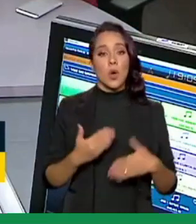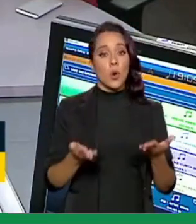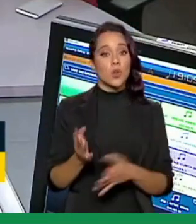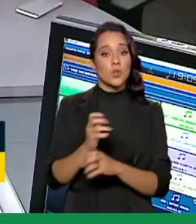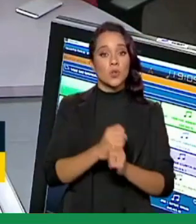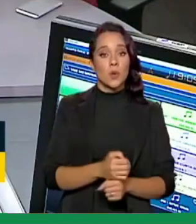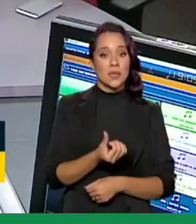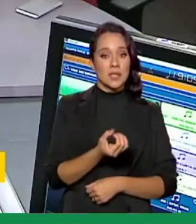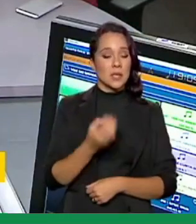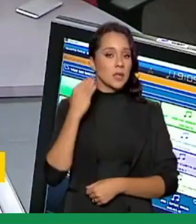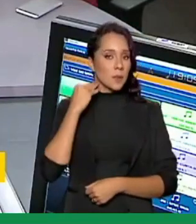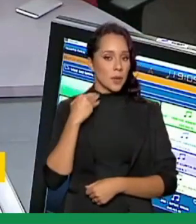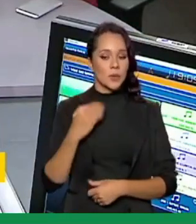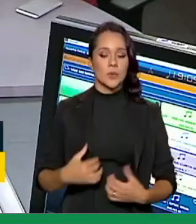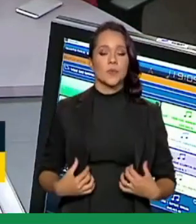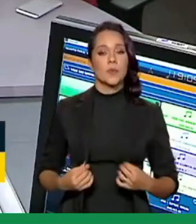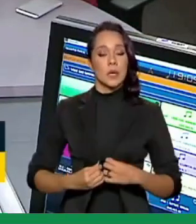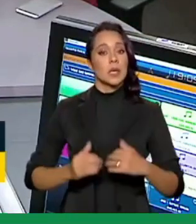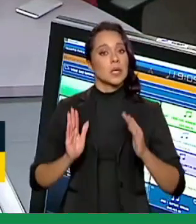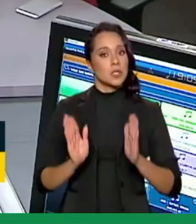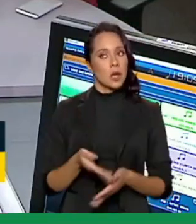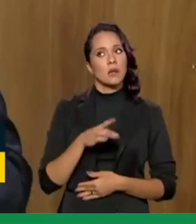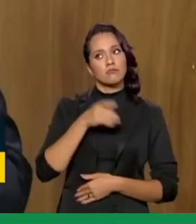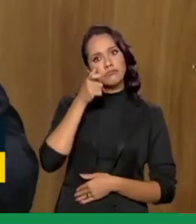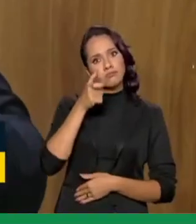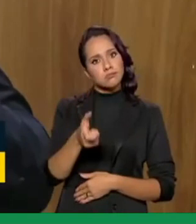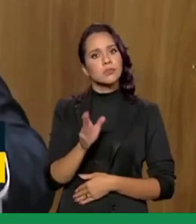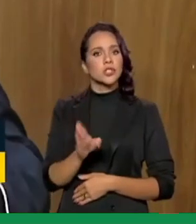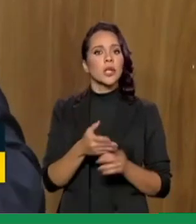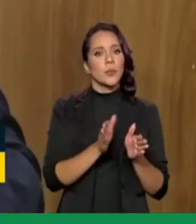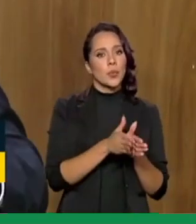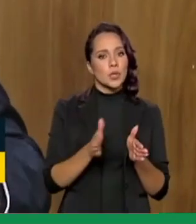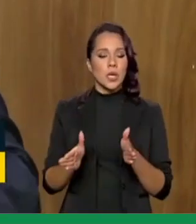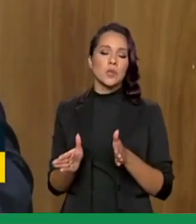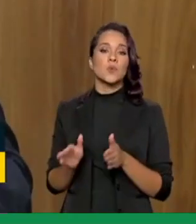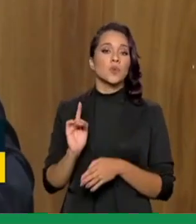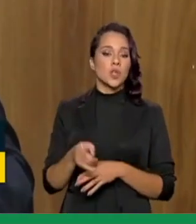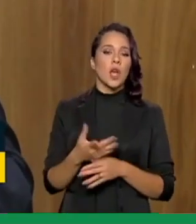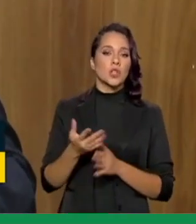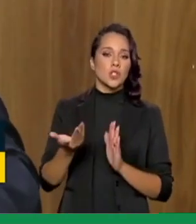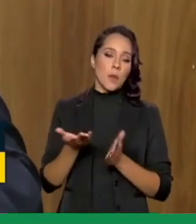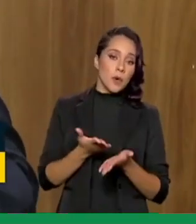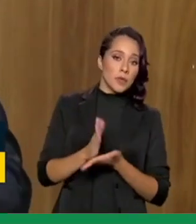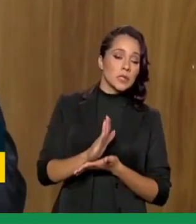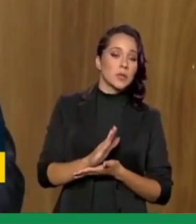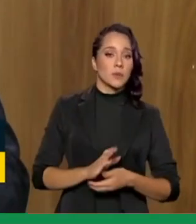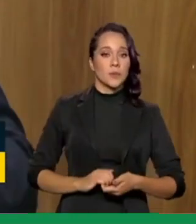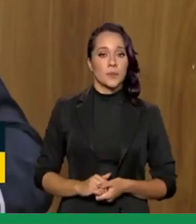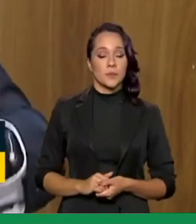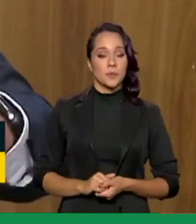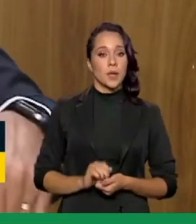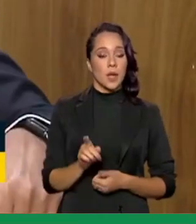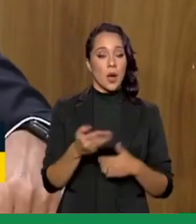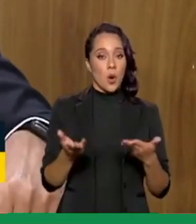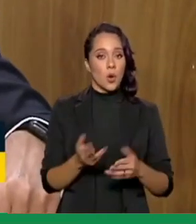60 instituições financeiras que já demonstraram interesse, estão em processo de habilitação, de homologação. Dentre